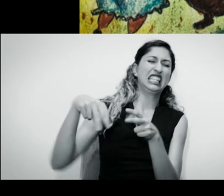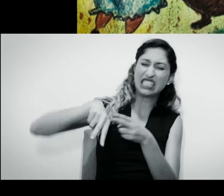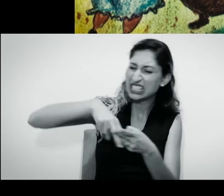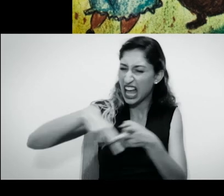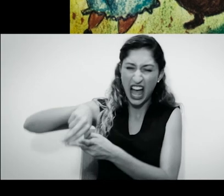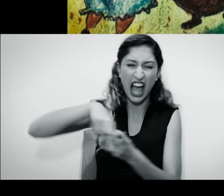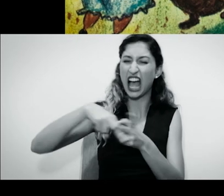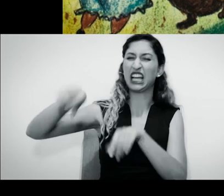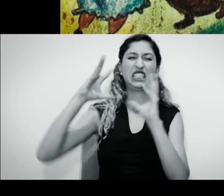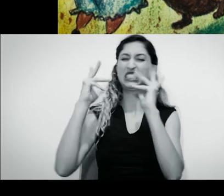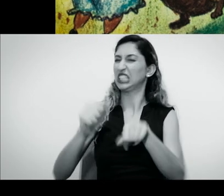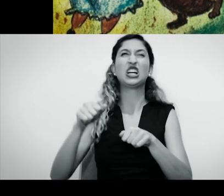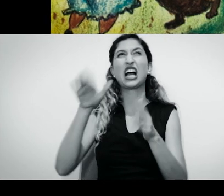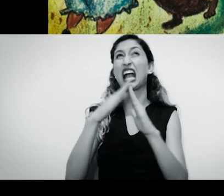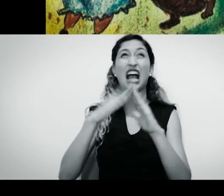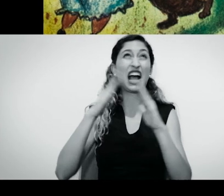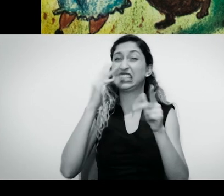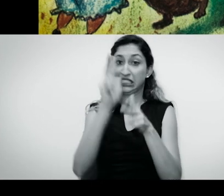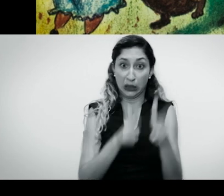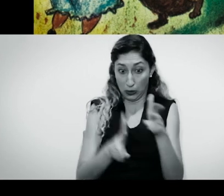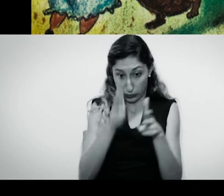descendo e não sabia mais falar.